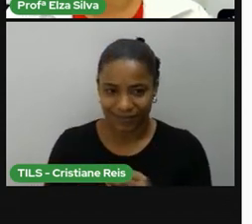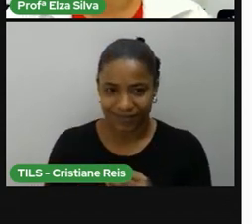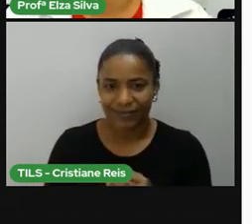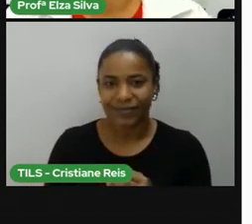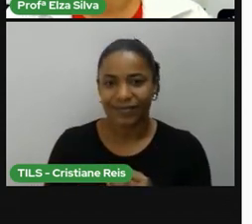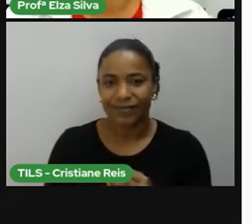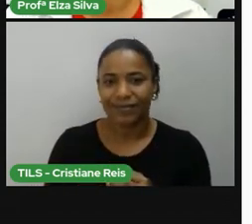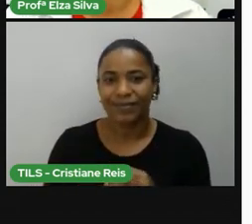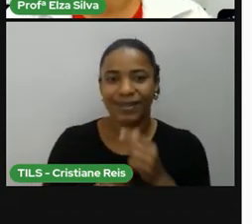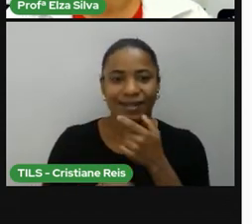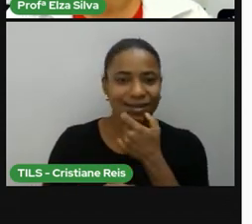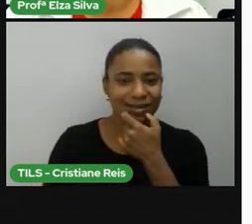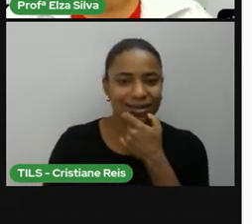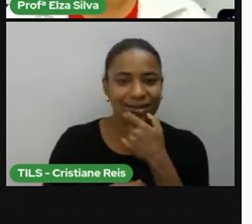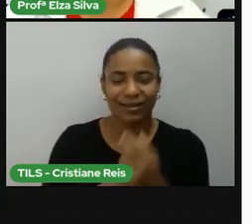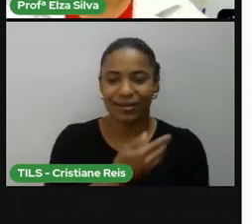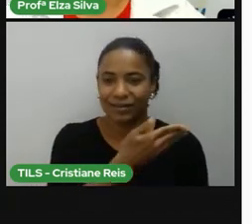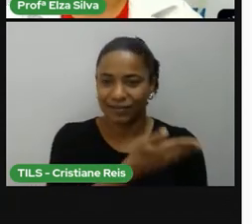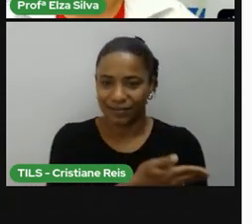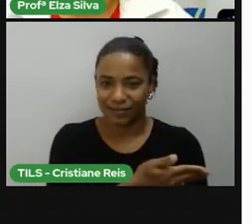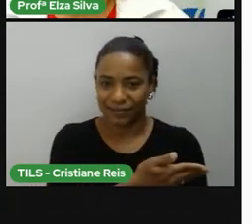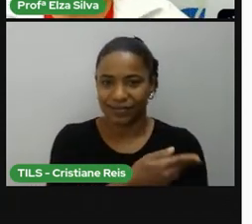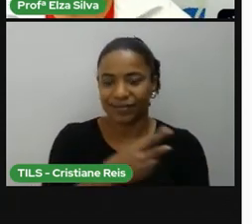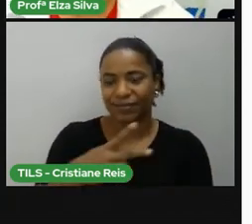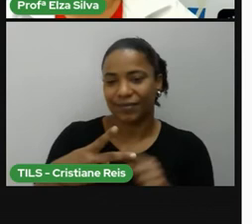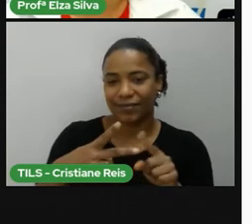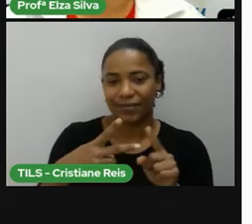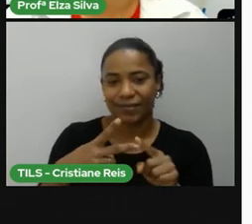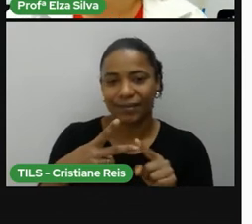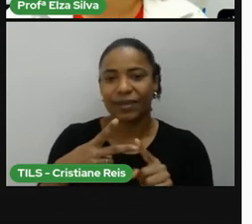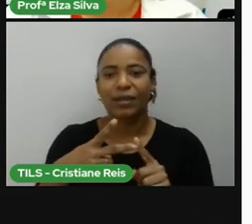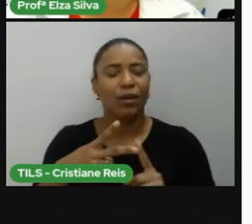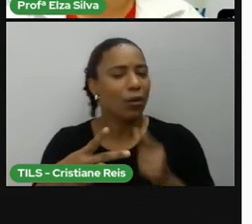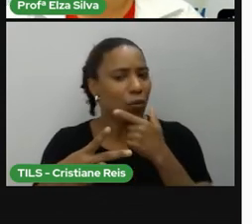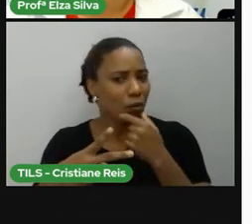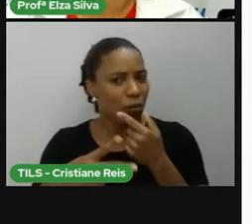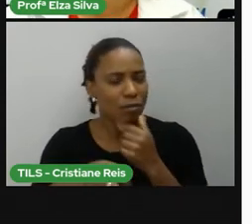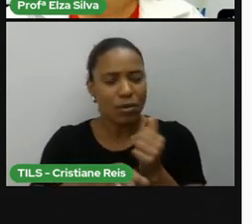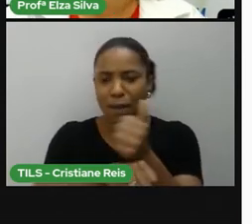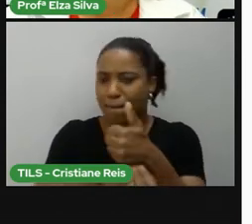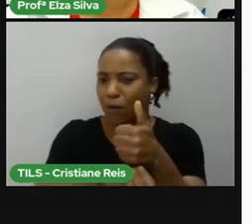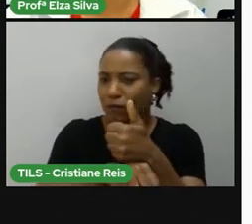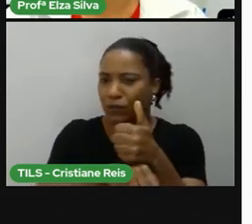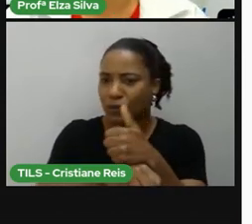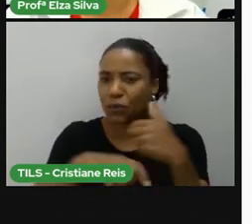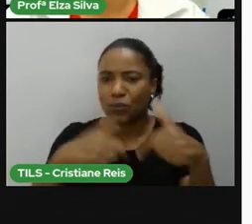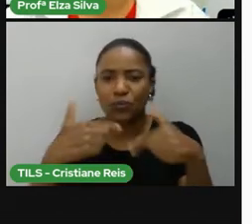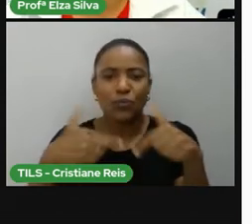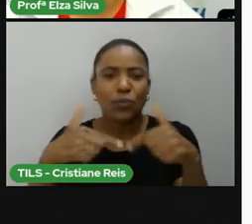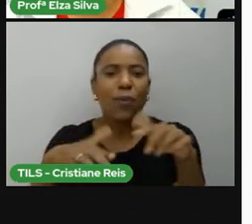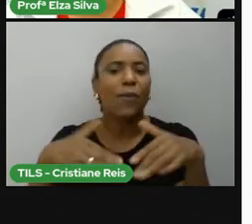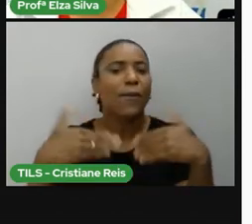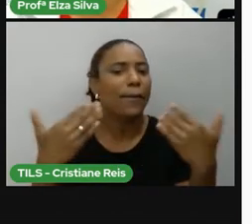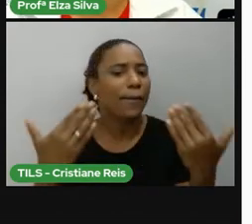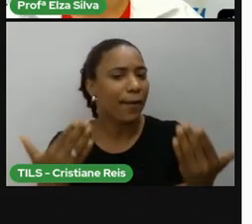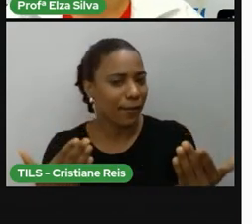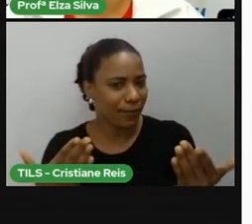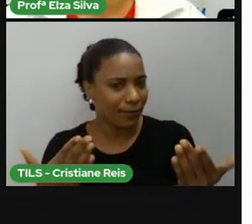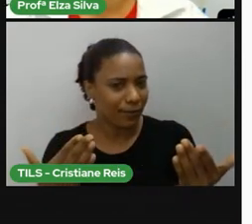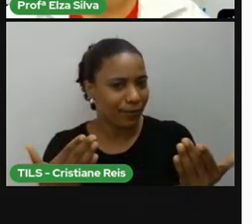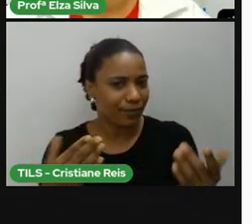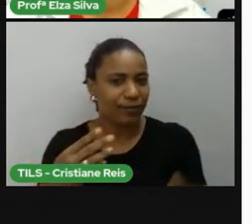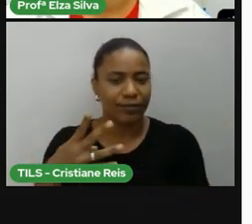his job? Qual foi a profissão que ele desempenhou? Number 3.